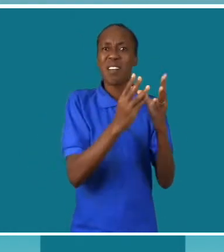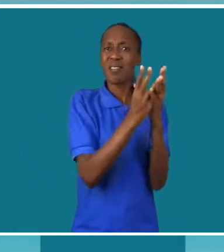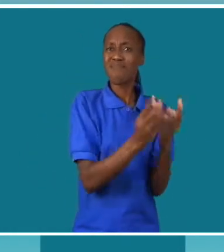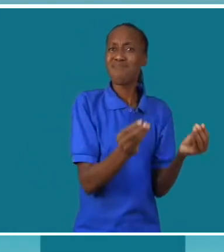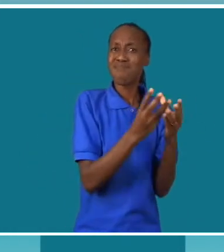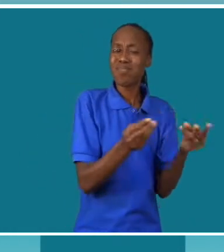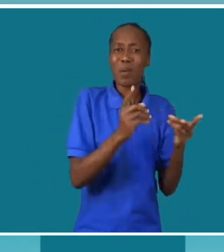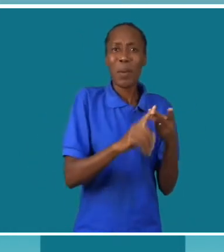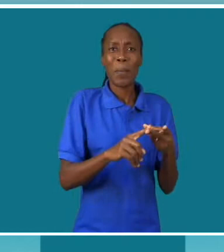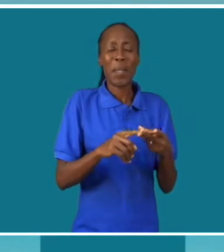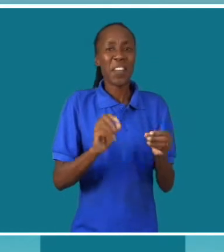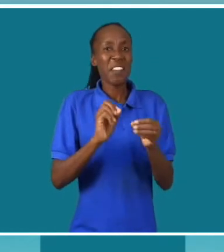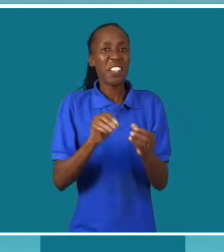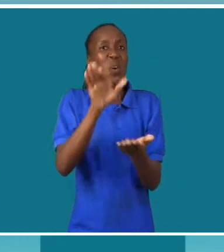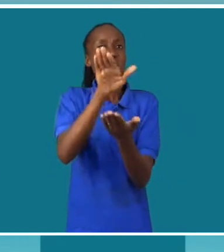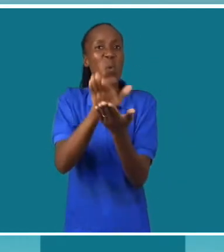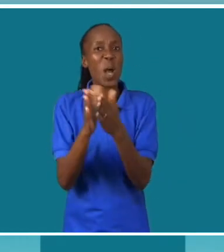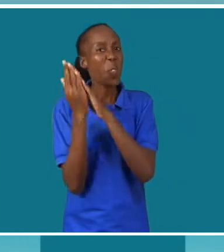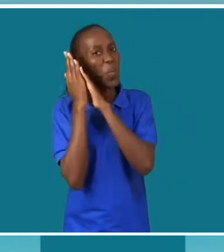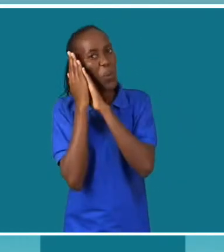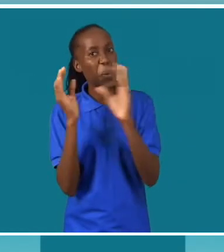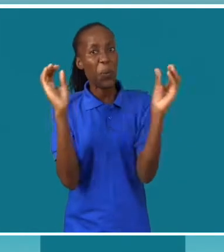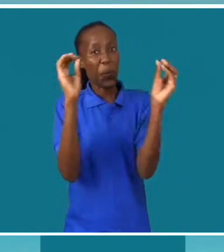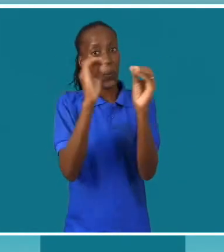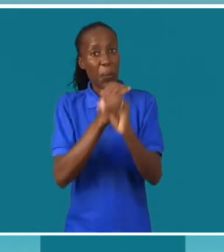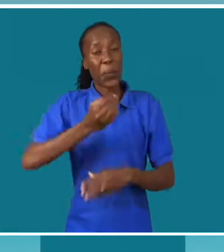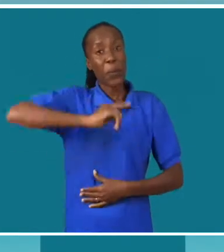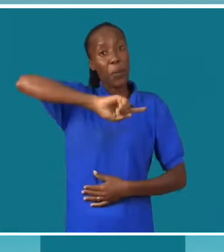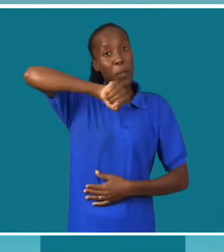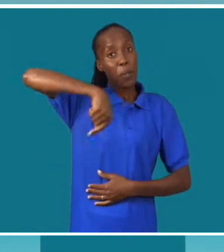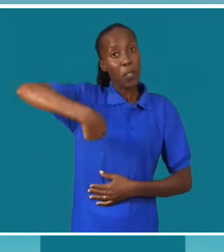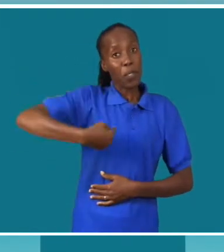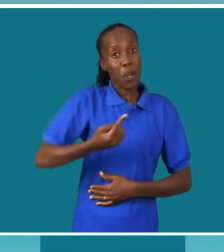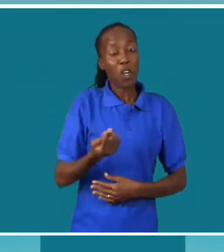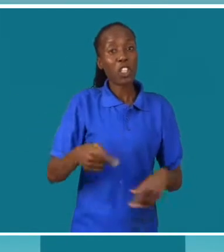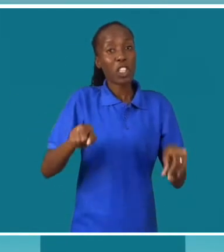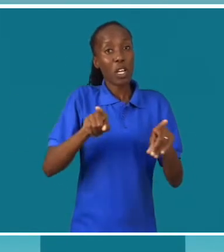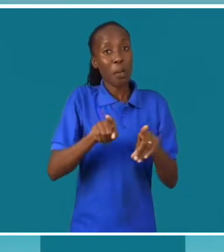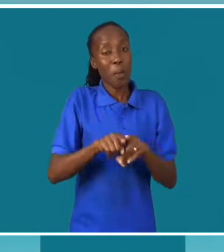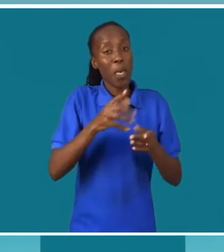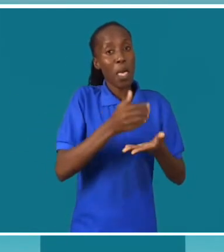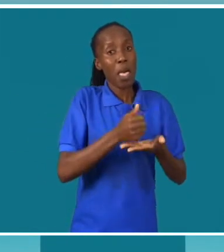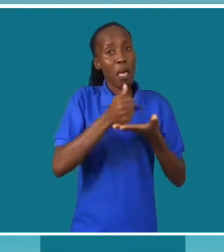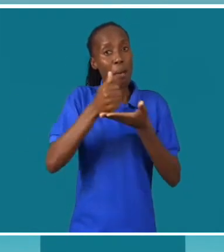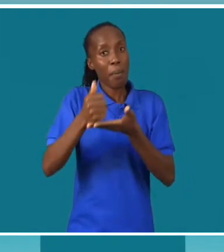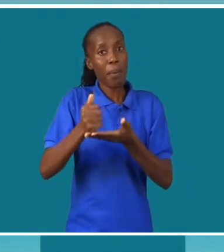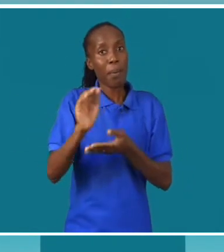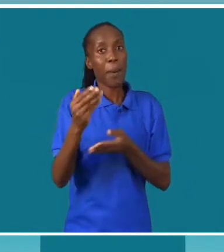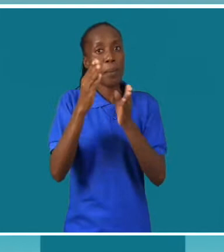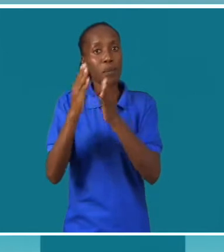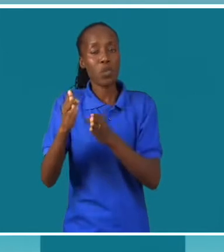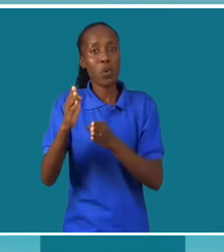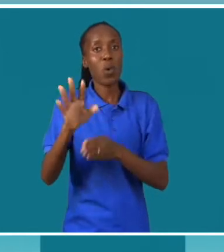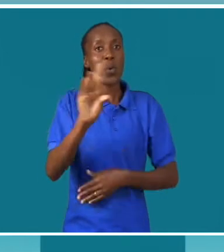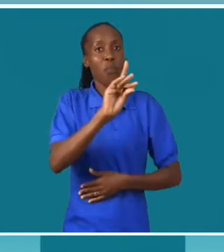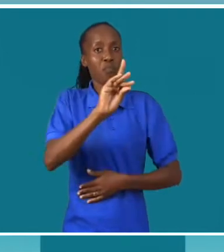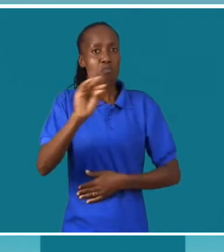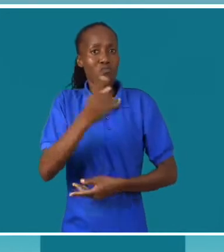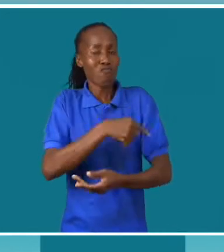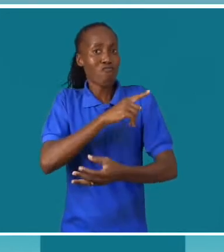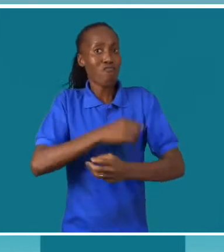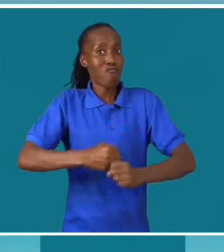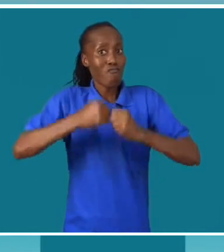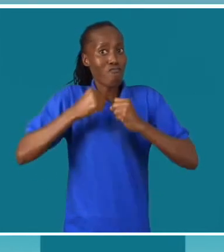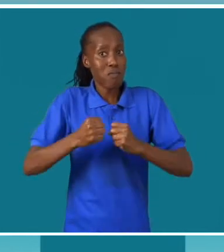bens, não ter roupa, não ter onde dormir. E nós também o apoio que estamos a dar às pessoas com deficiência é a força deles